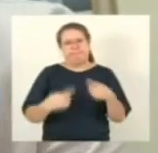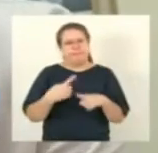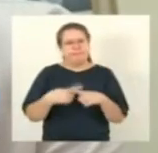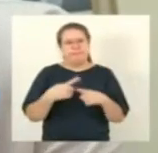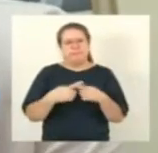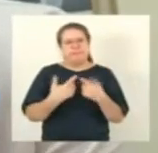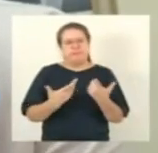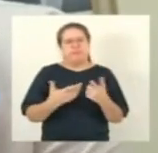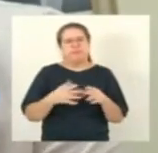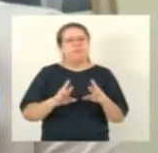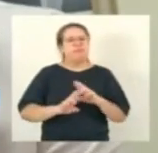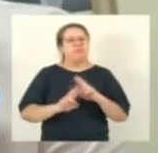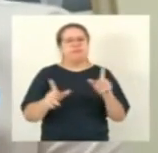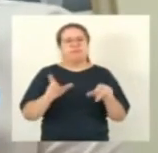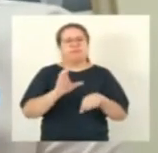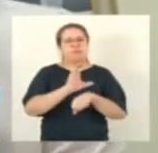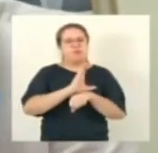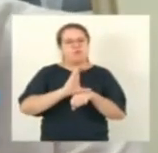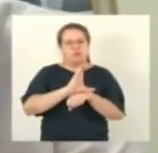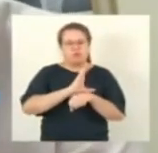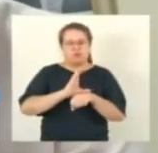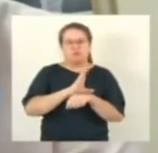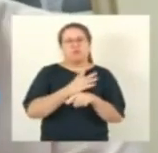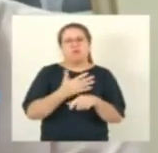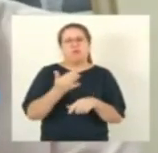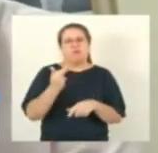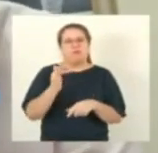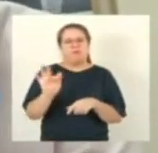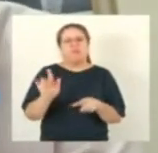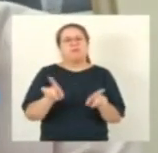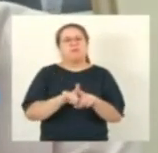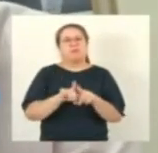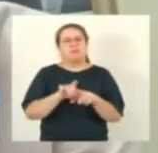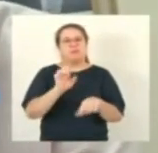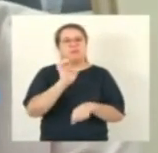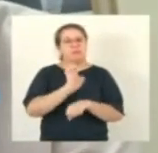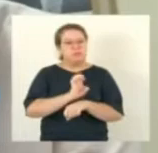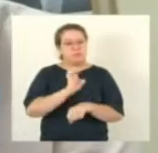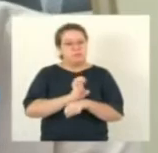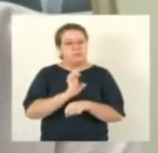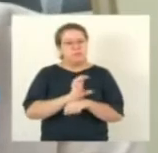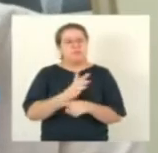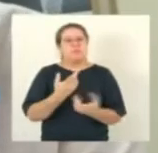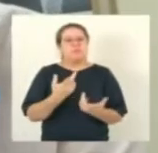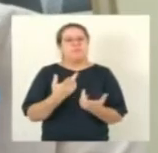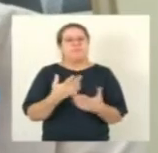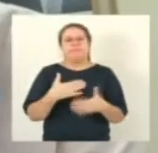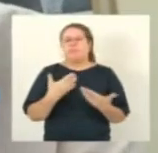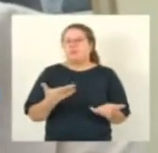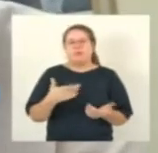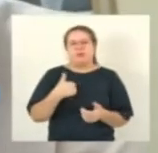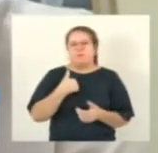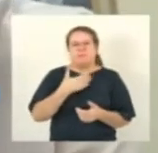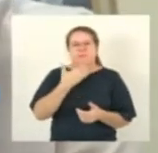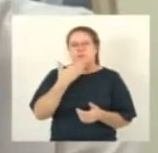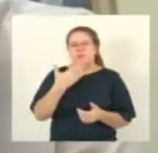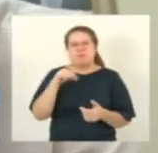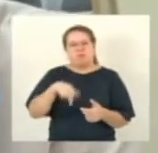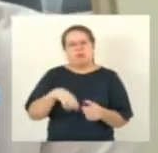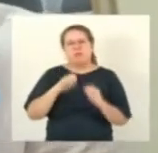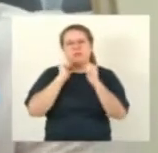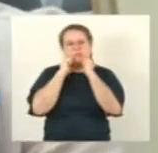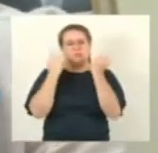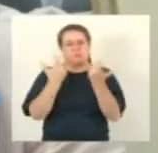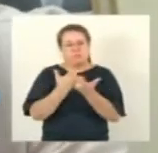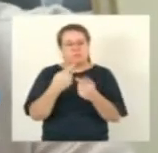a Constituição Estadual e Federal, até porque não é de competência deste Poder Legislativo, legislar na matéria proposta